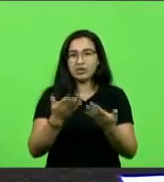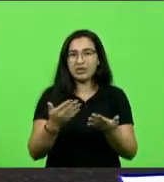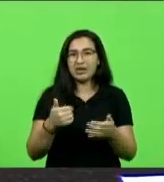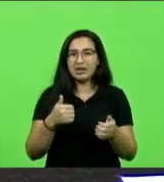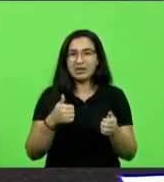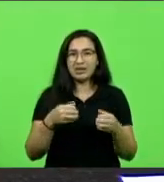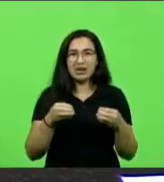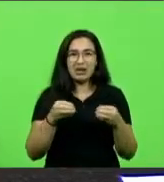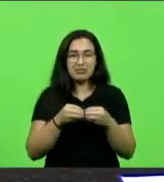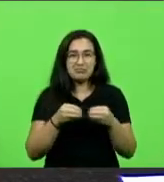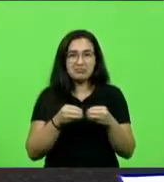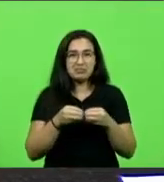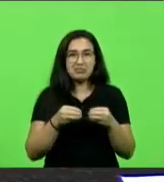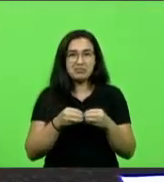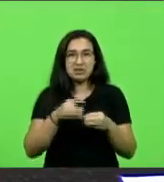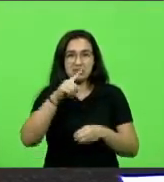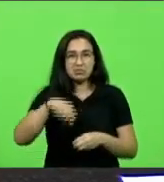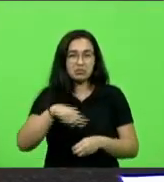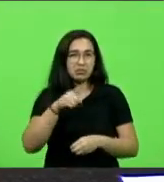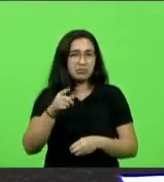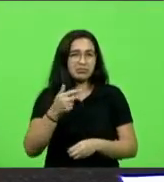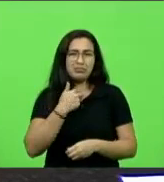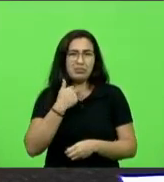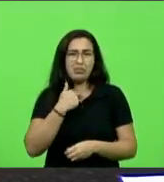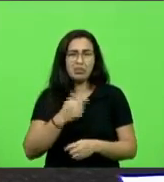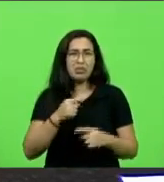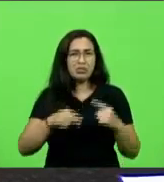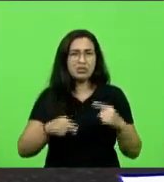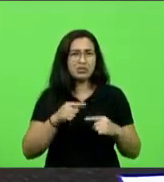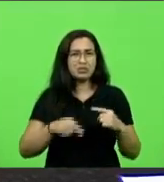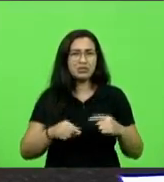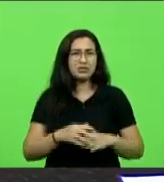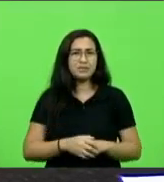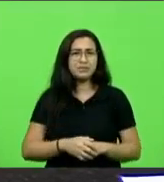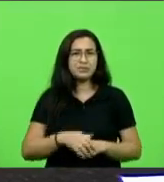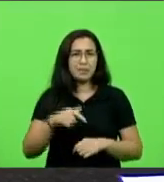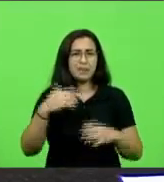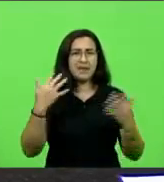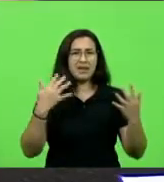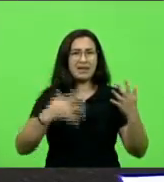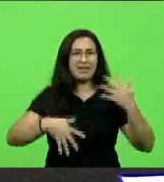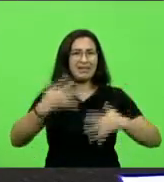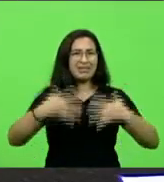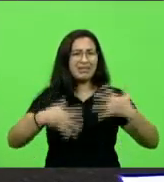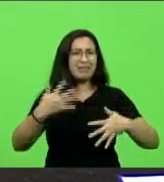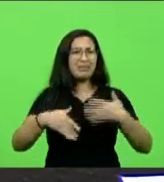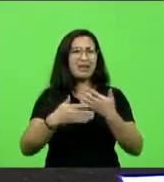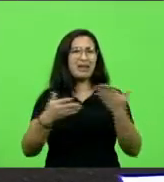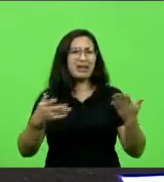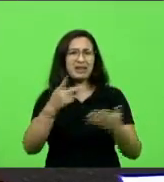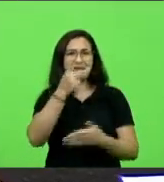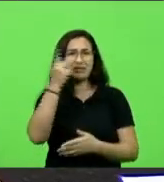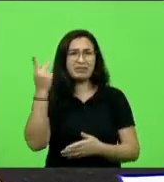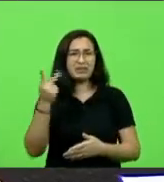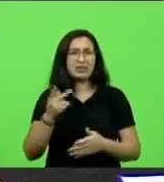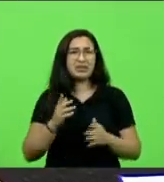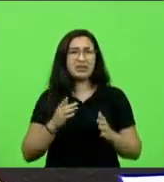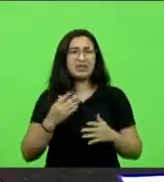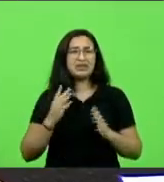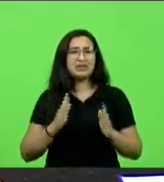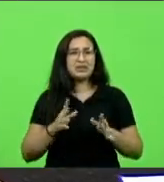poder que essa casa aqui tem é de continuar atrapalhando a vida de quem já faz educação domiciliar.